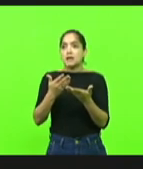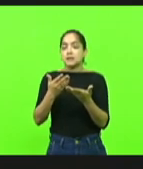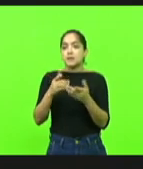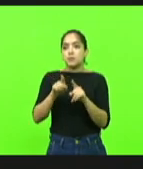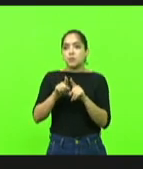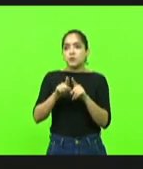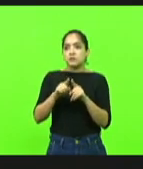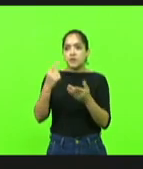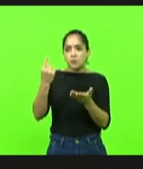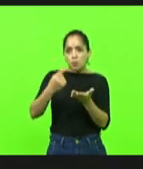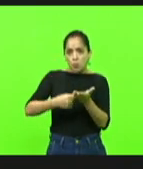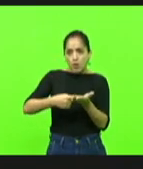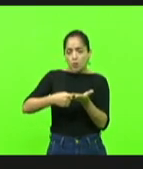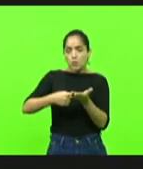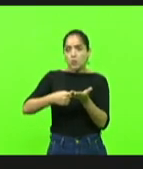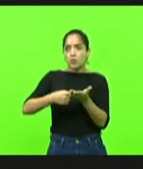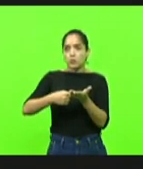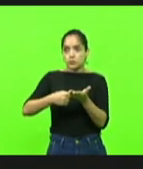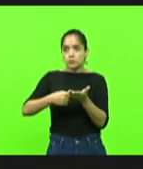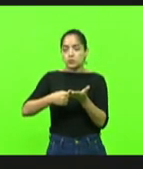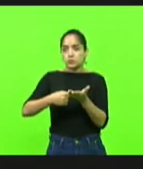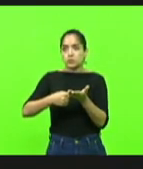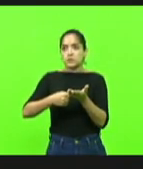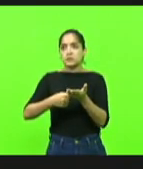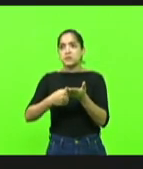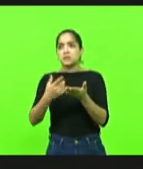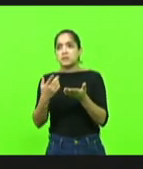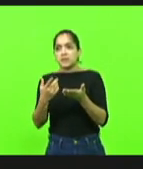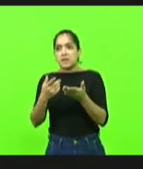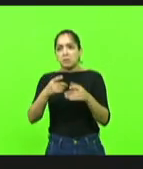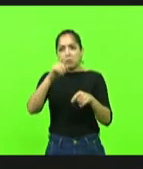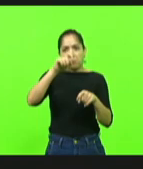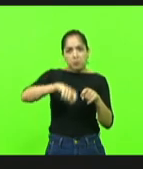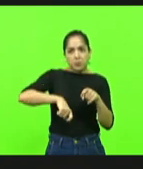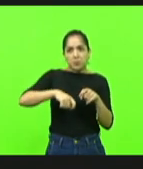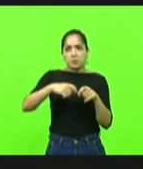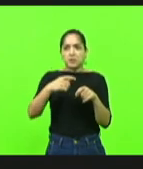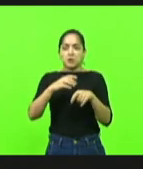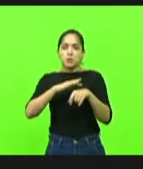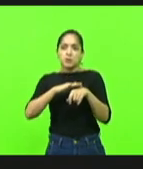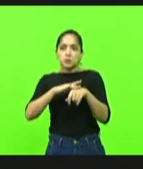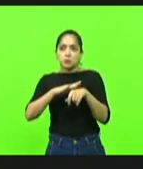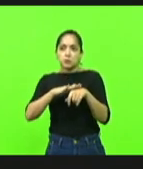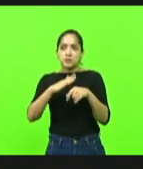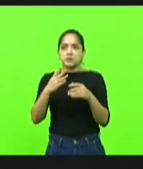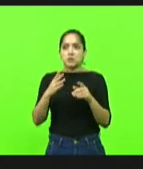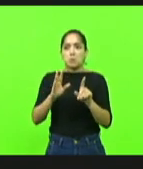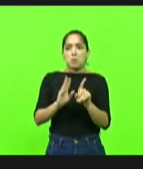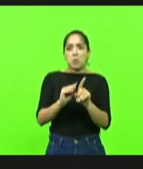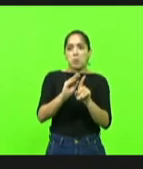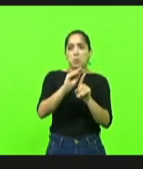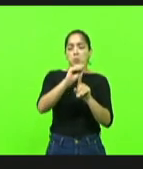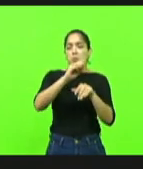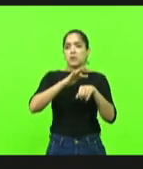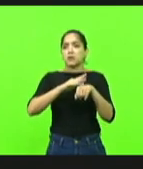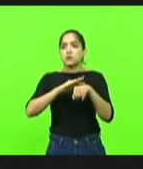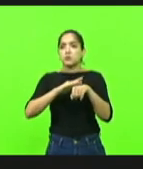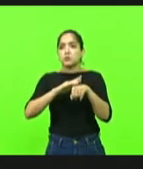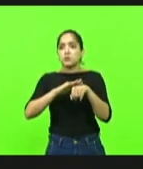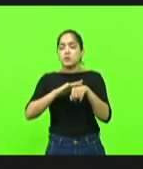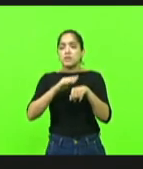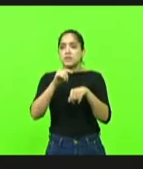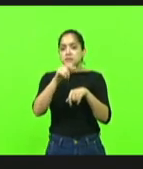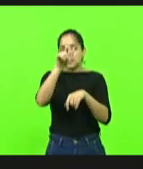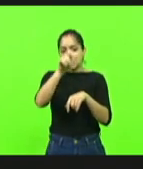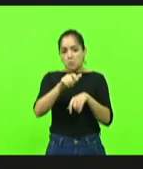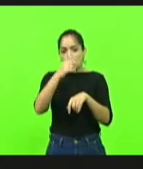os estupradores eram uma patologia, que pedofilia era patologia, que um estuprador,